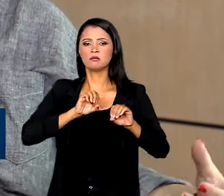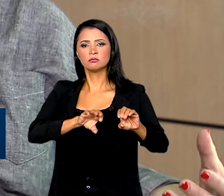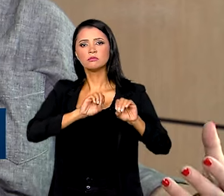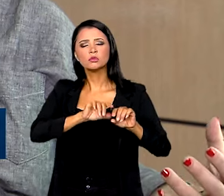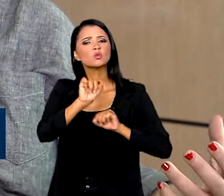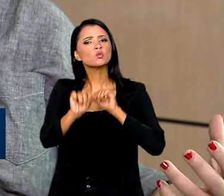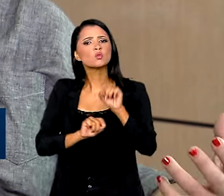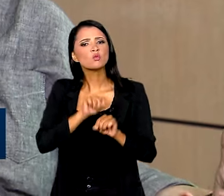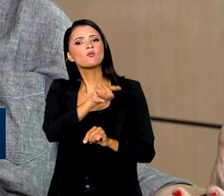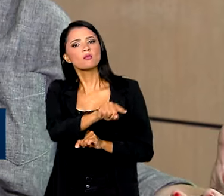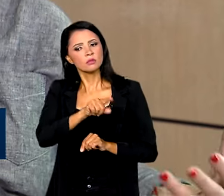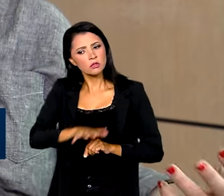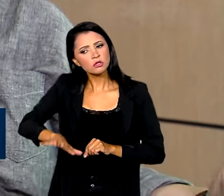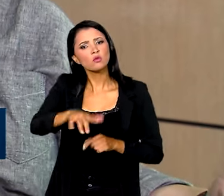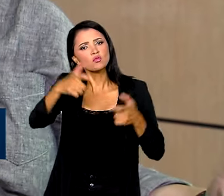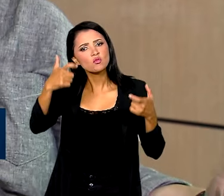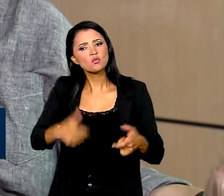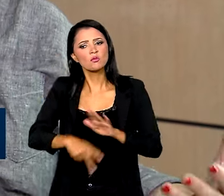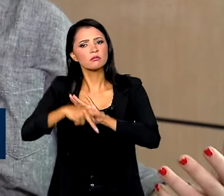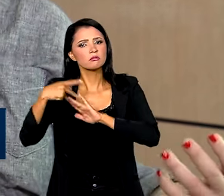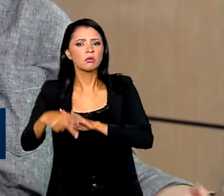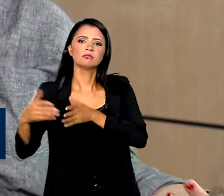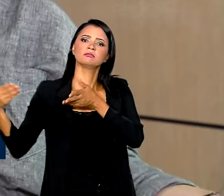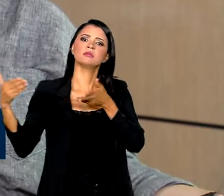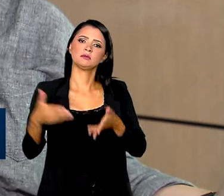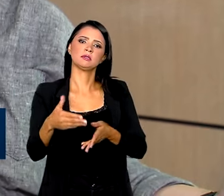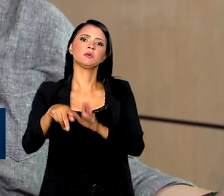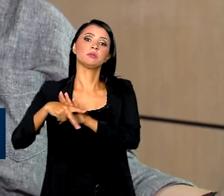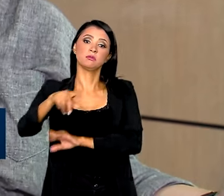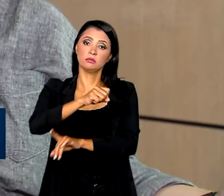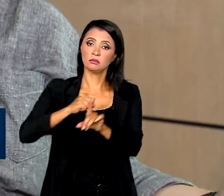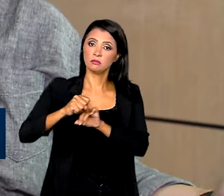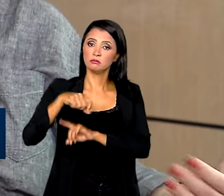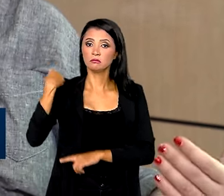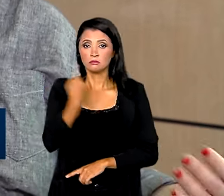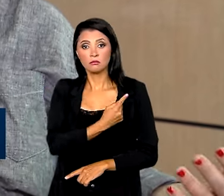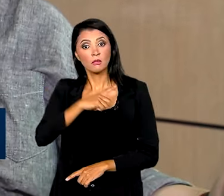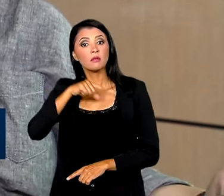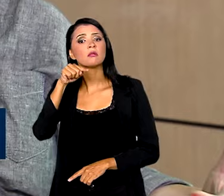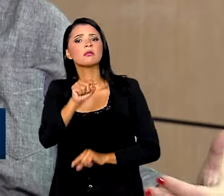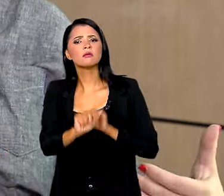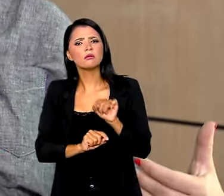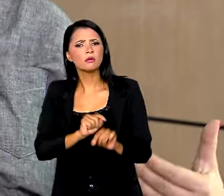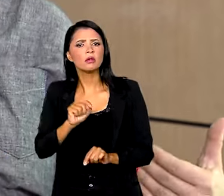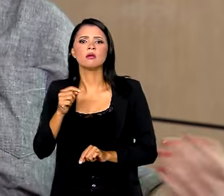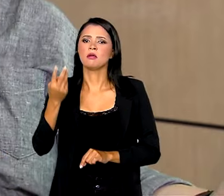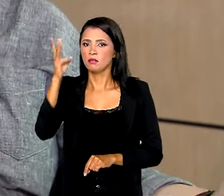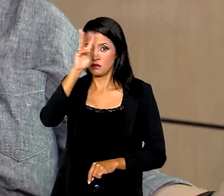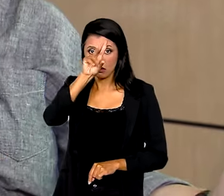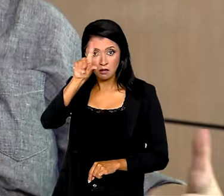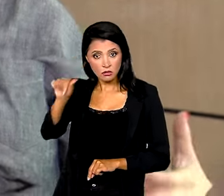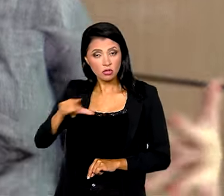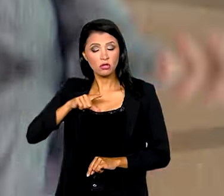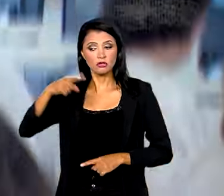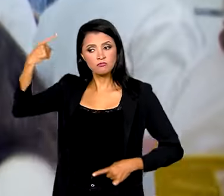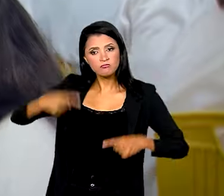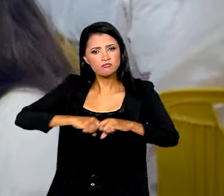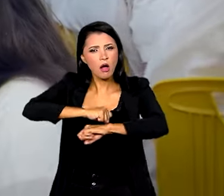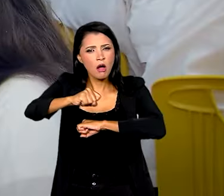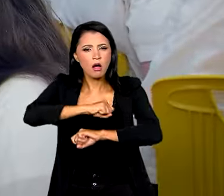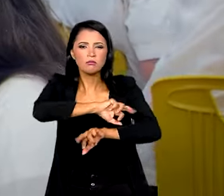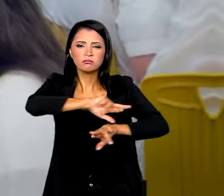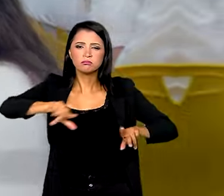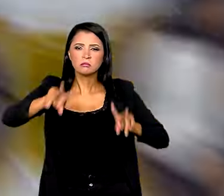Educação seja um forte espaço de participação social. Que a gente tenha ali três dias de